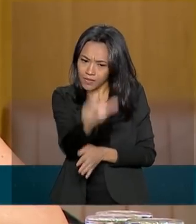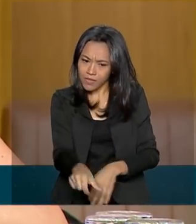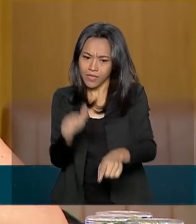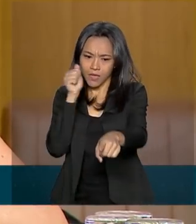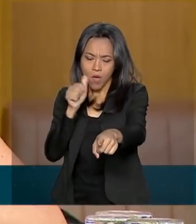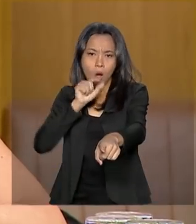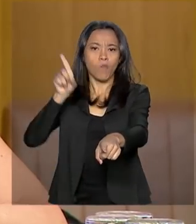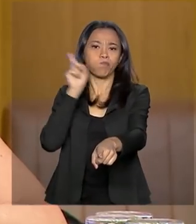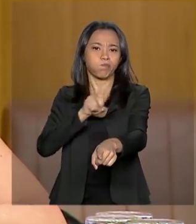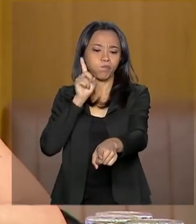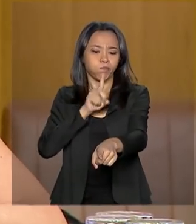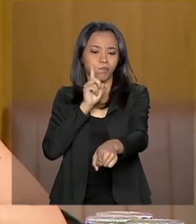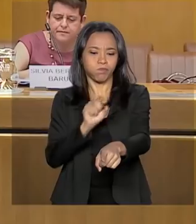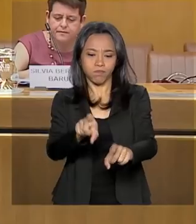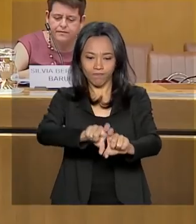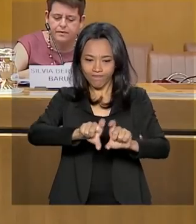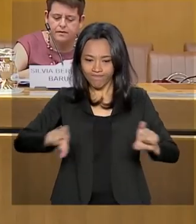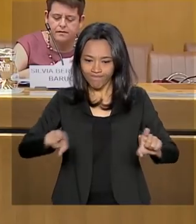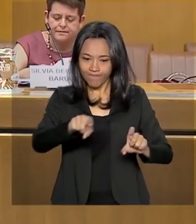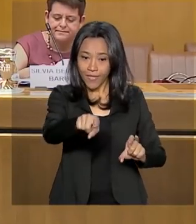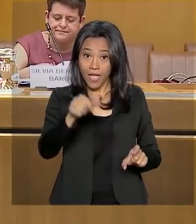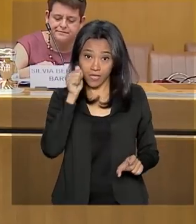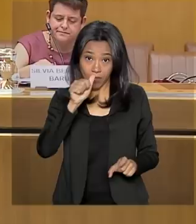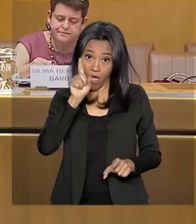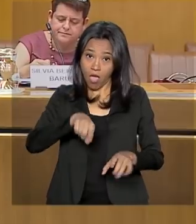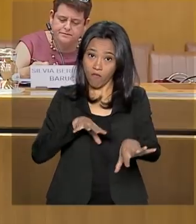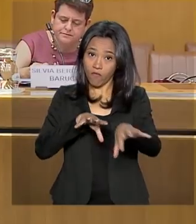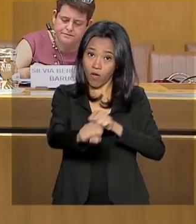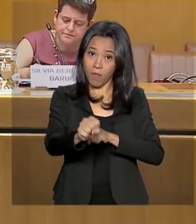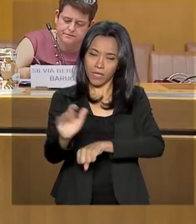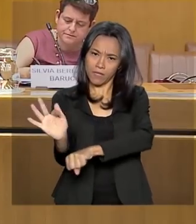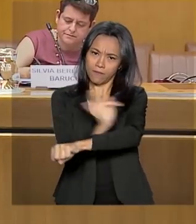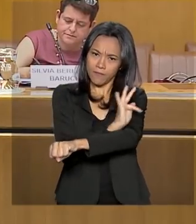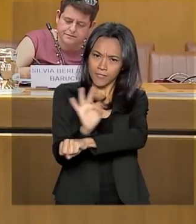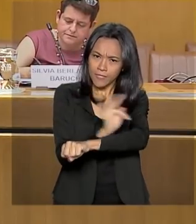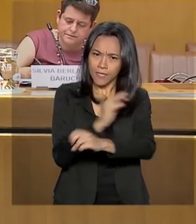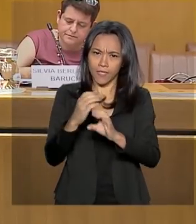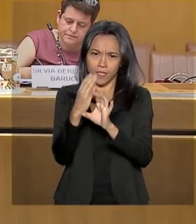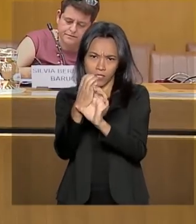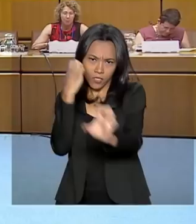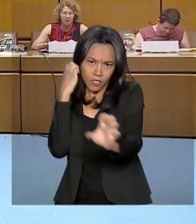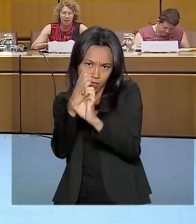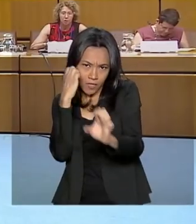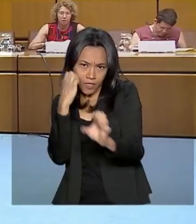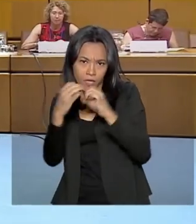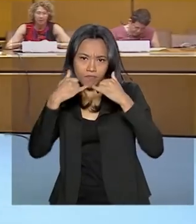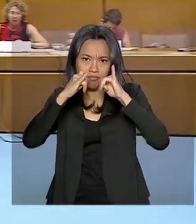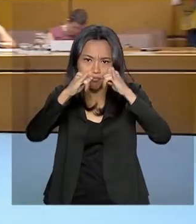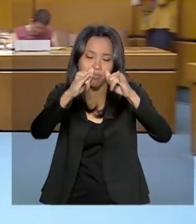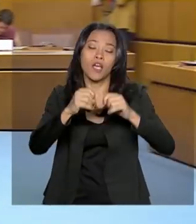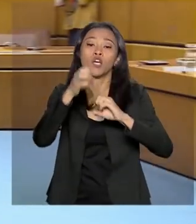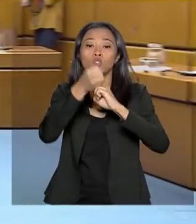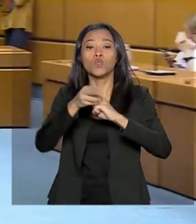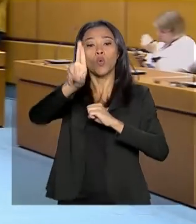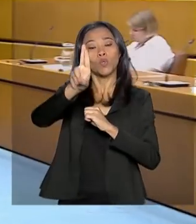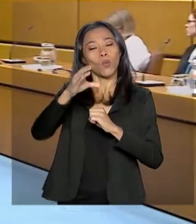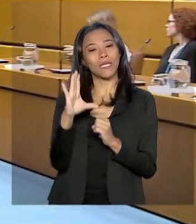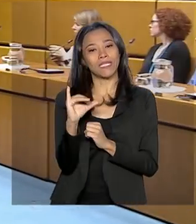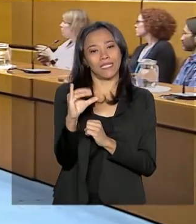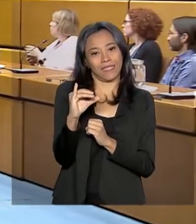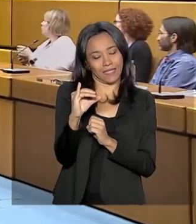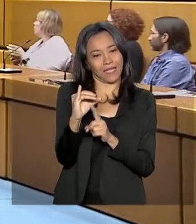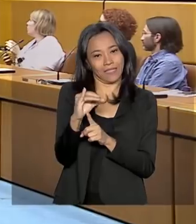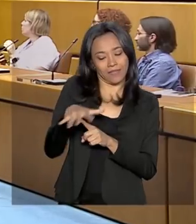norte-americana Sandra Hall. Ela é formada em Física e Engenharia Elétrica, com doutorado em Ciência de